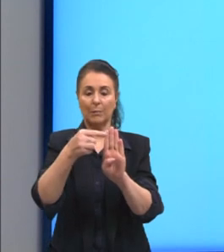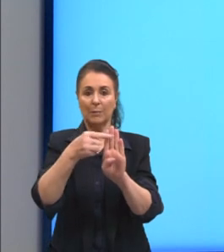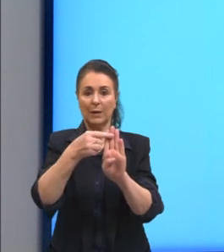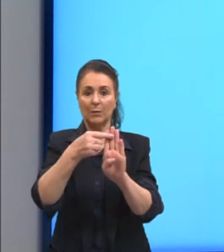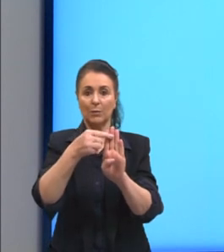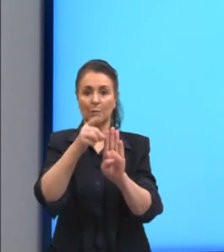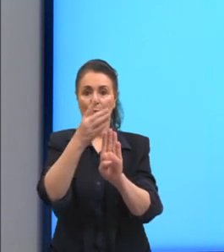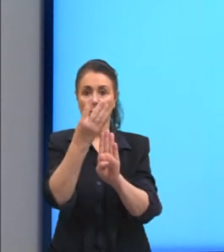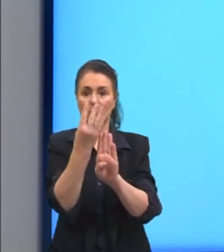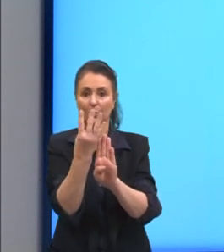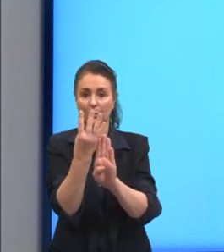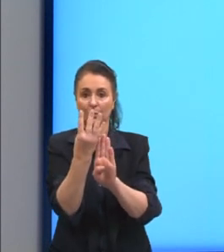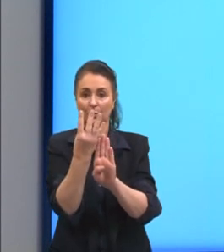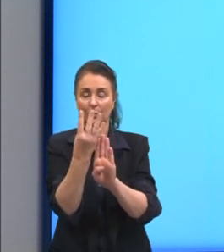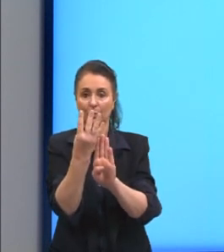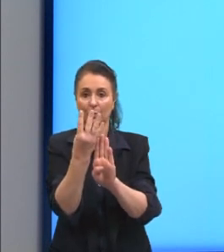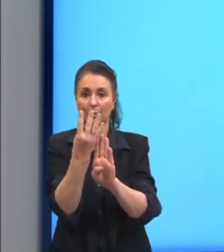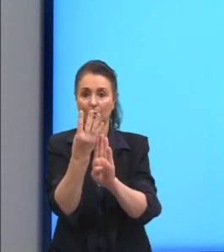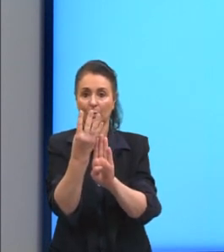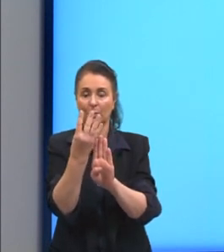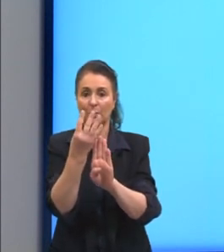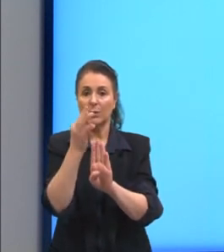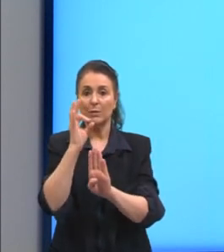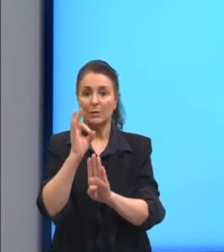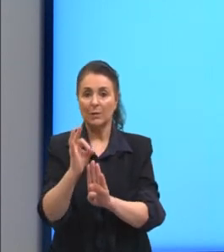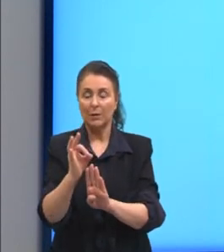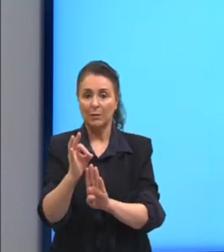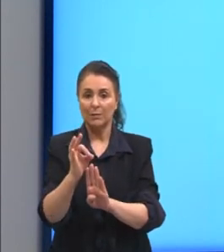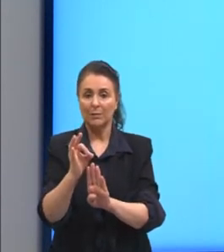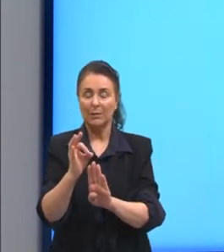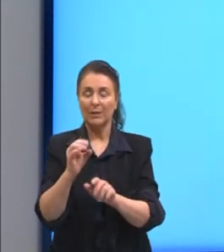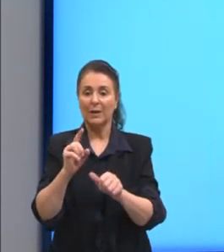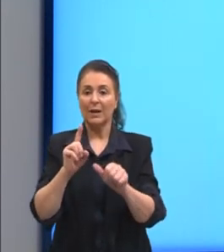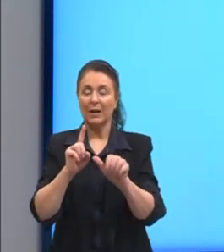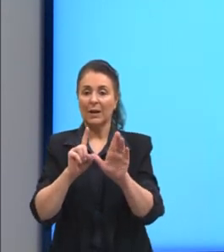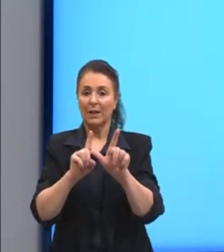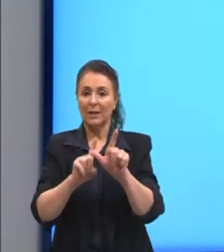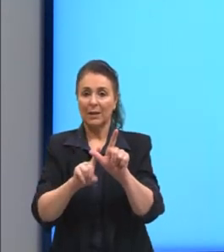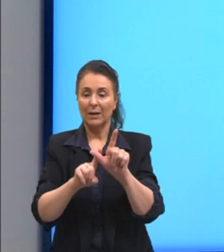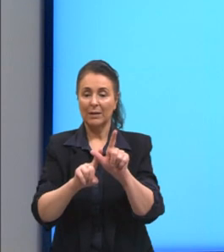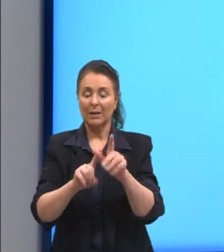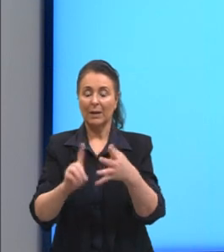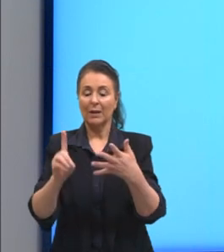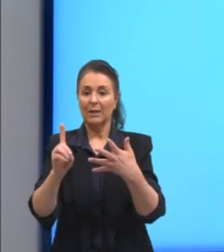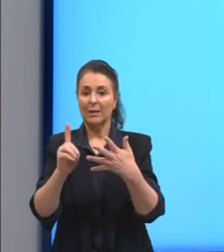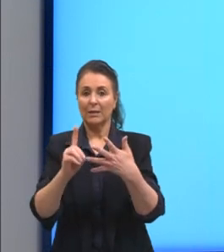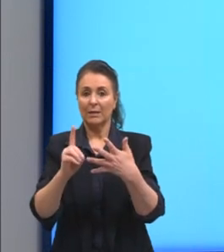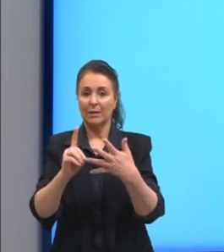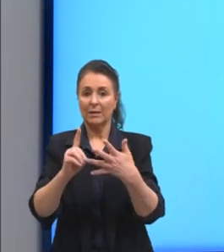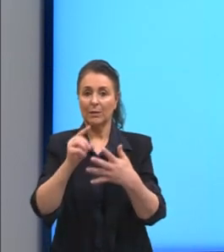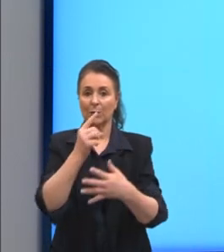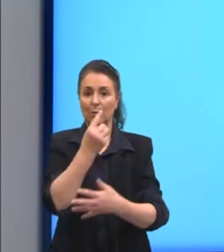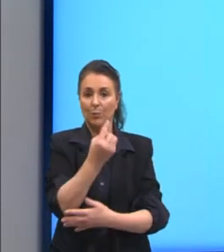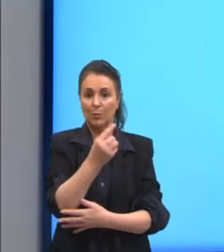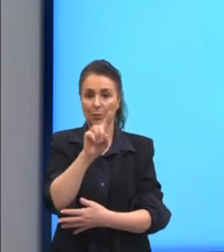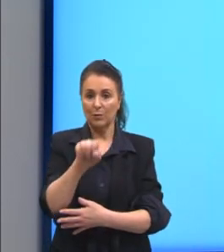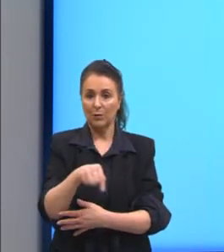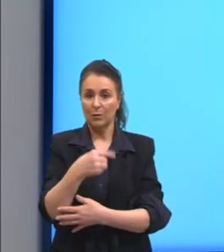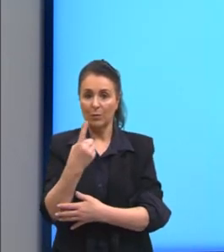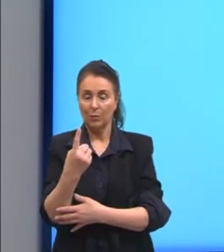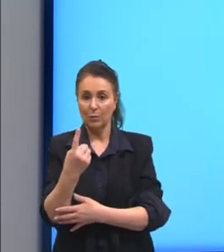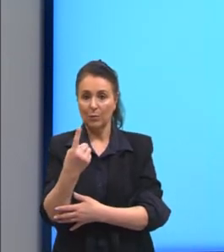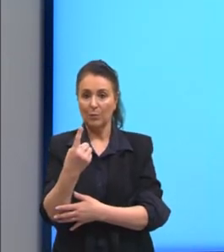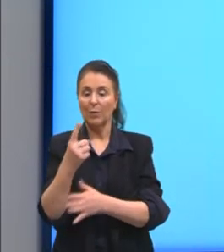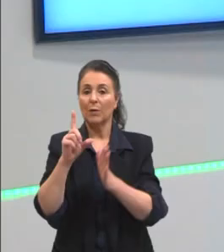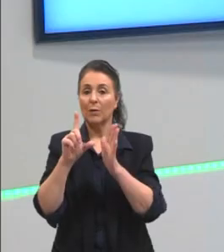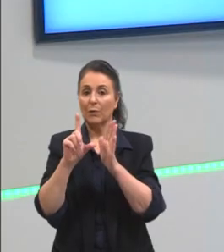alternativa correta aqui seria a letra D. 1,1 vezes 10 elevado a menos